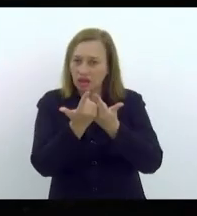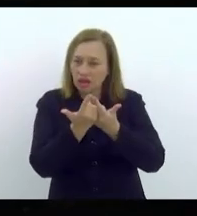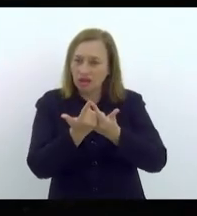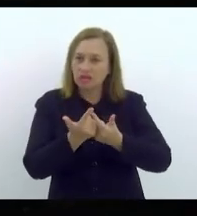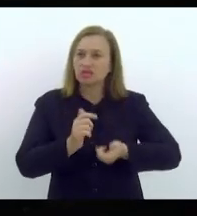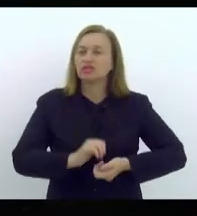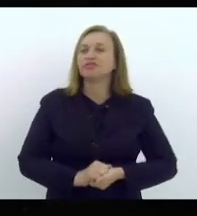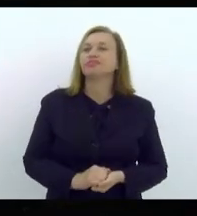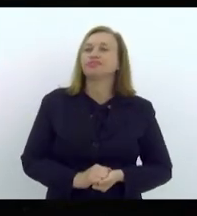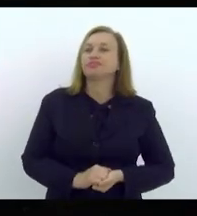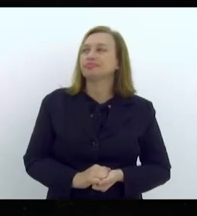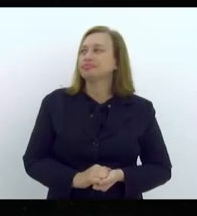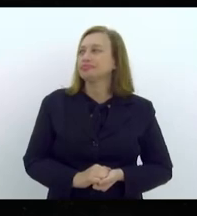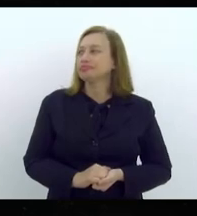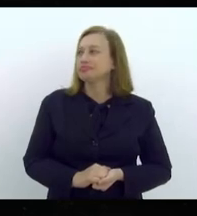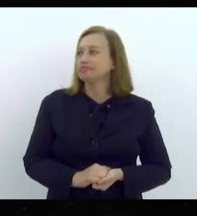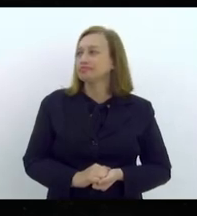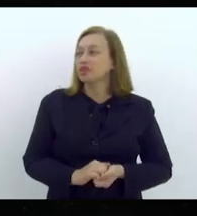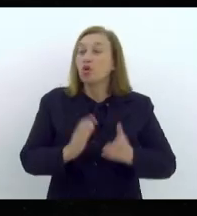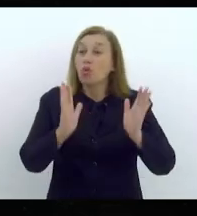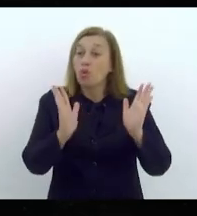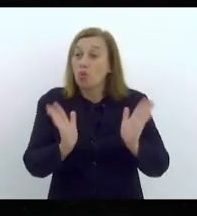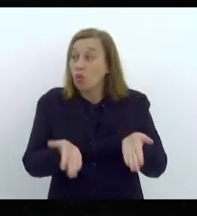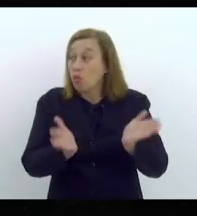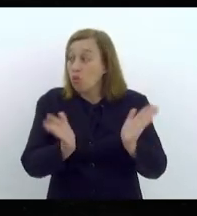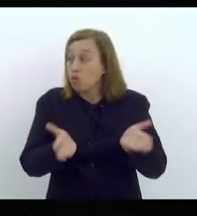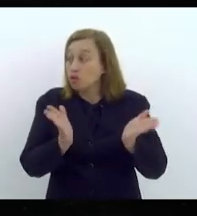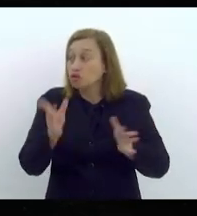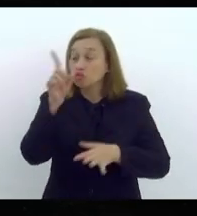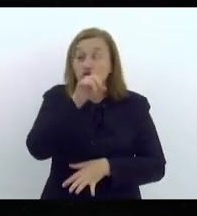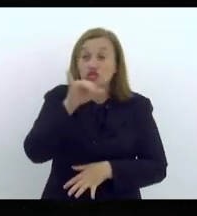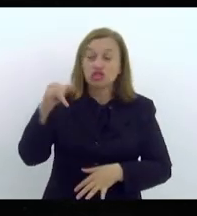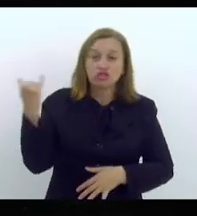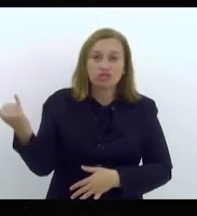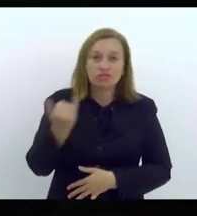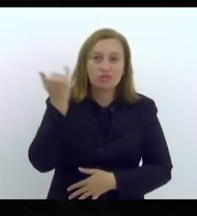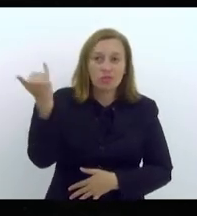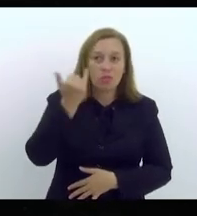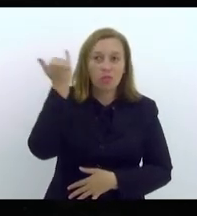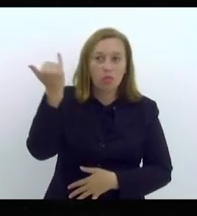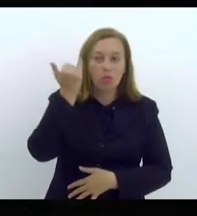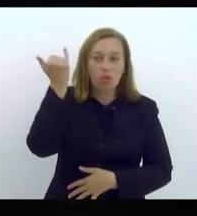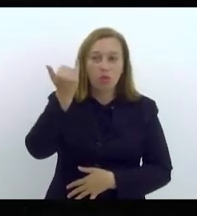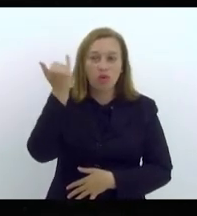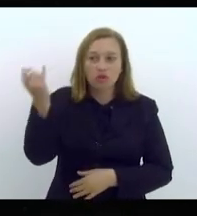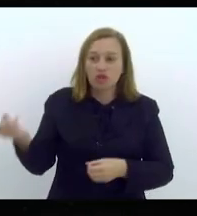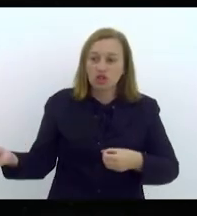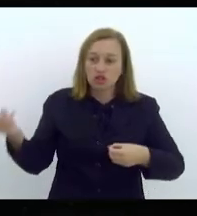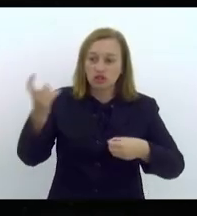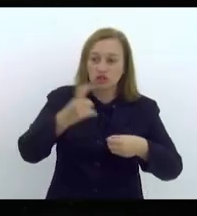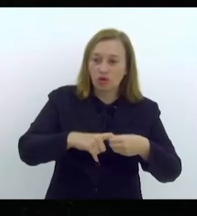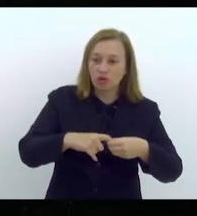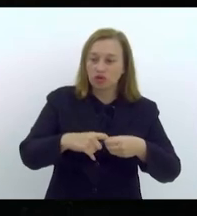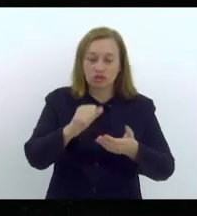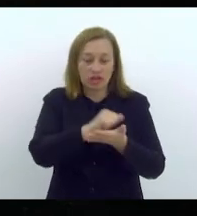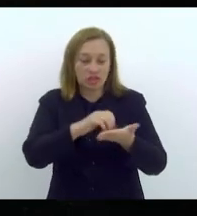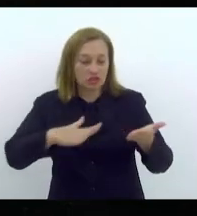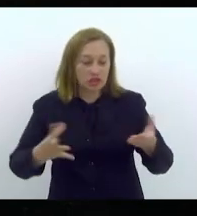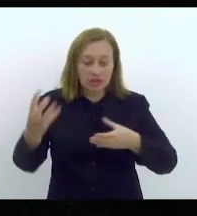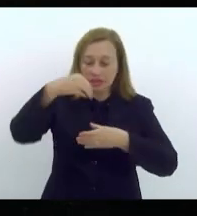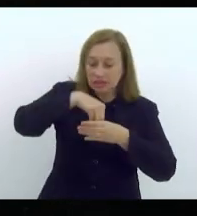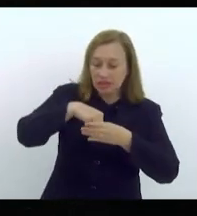TV Alerj. hoje um dia importante de retomada das nossas atividades dentro do